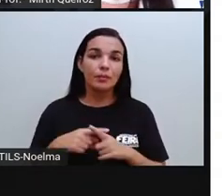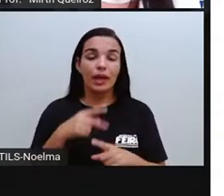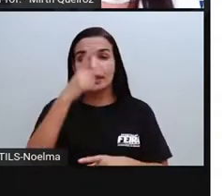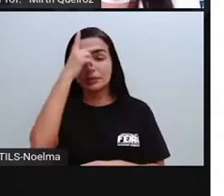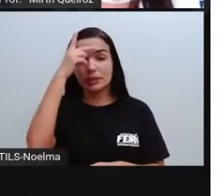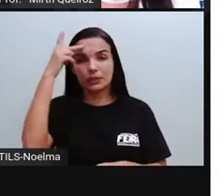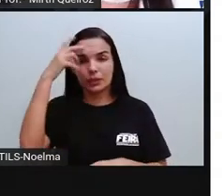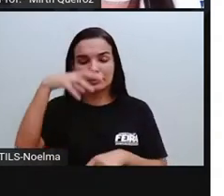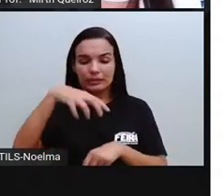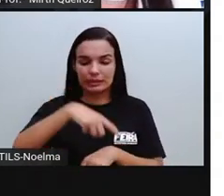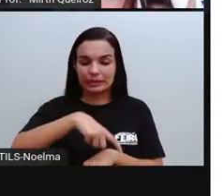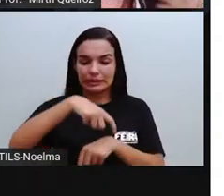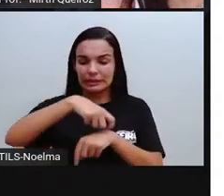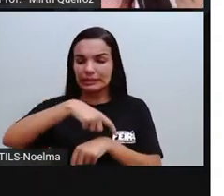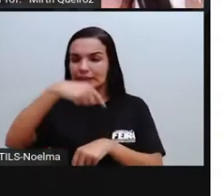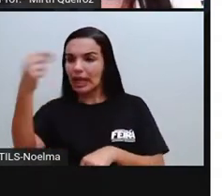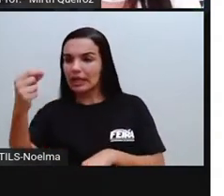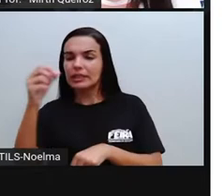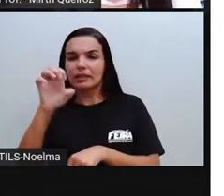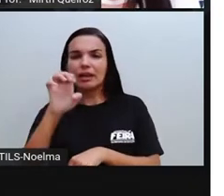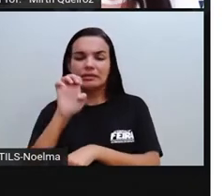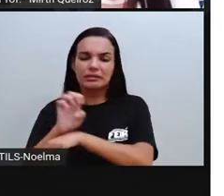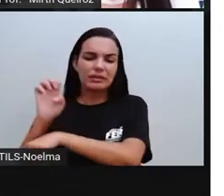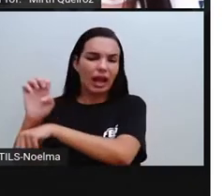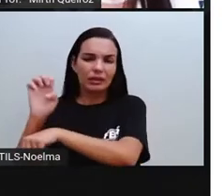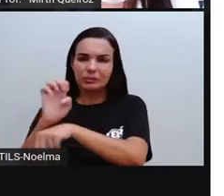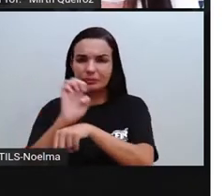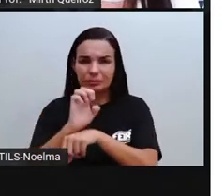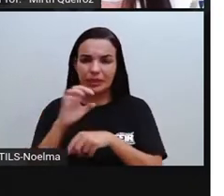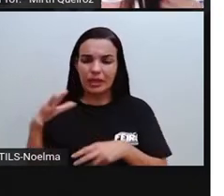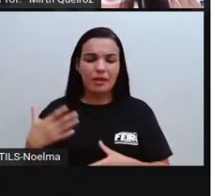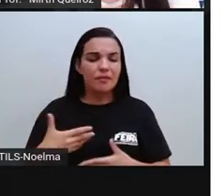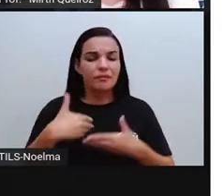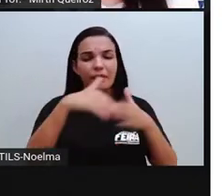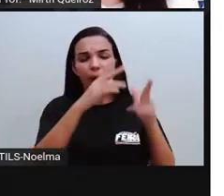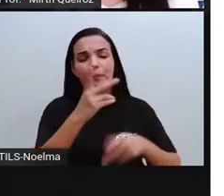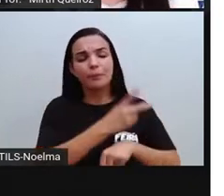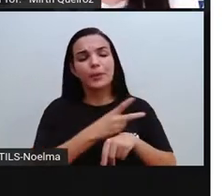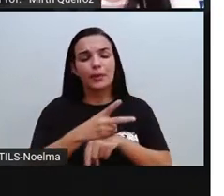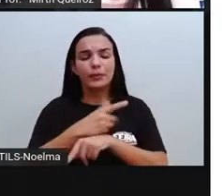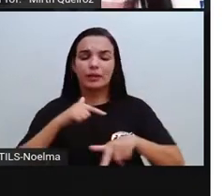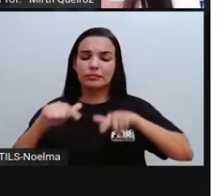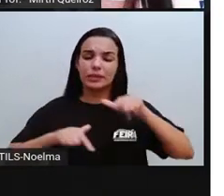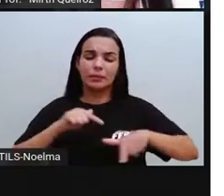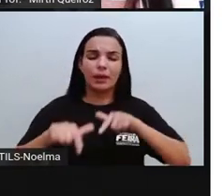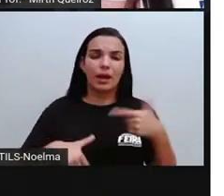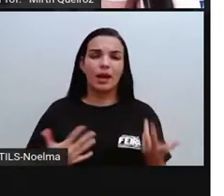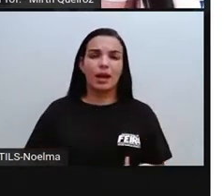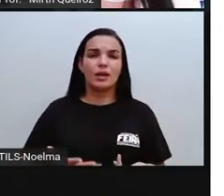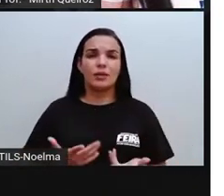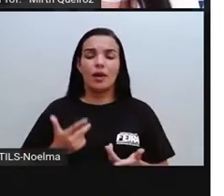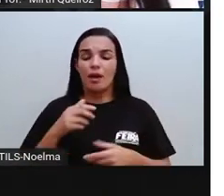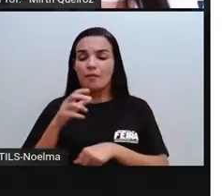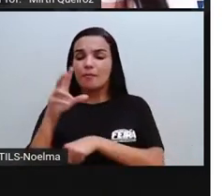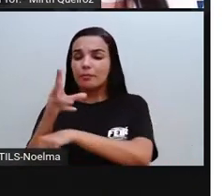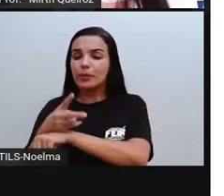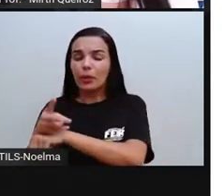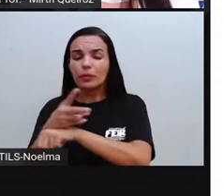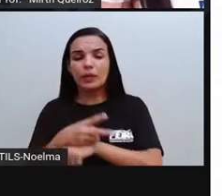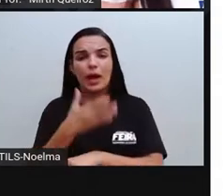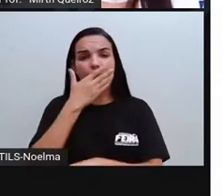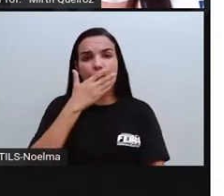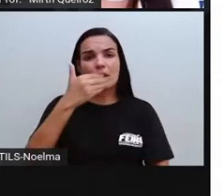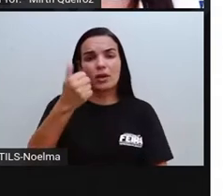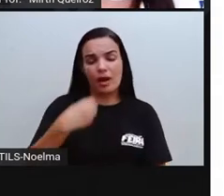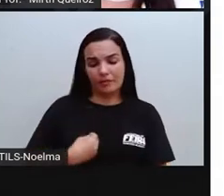seu local de origem em busca de melhores condições de vida, em busca de um emprego. Muitas vezes, esse emprego que é